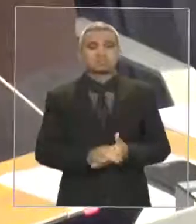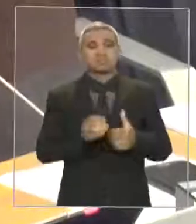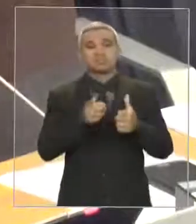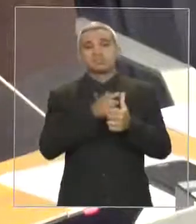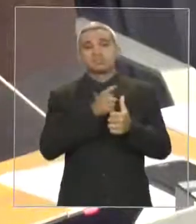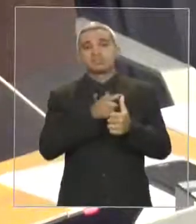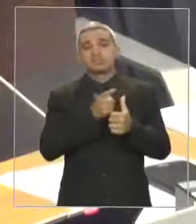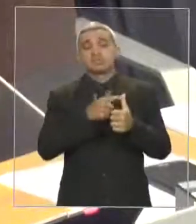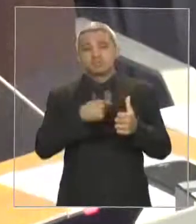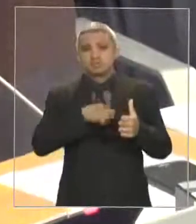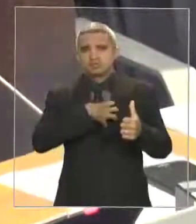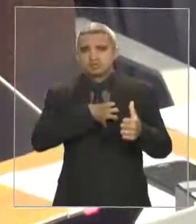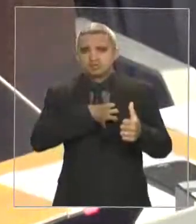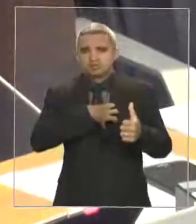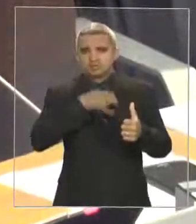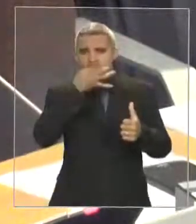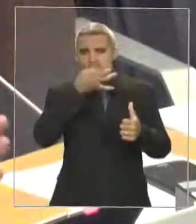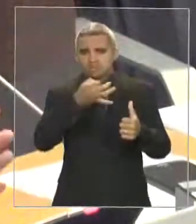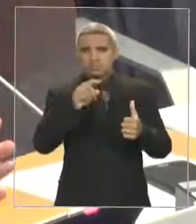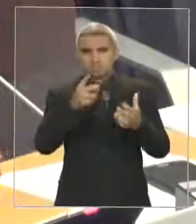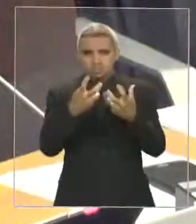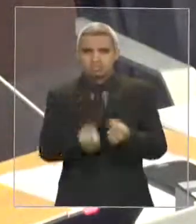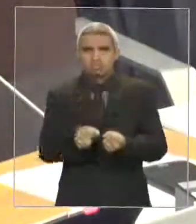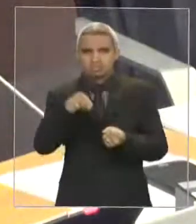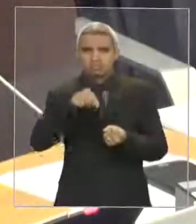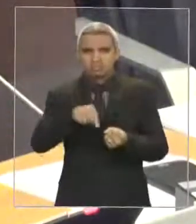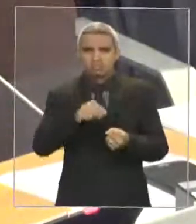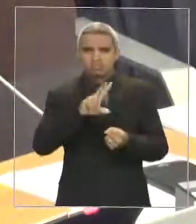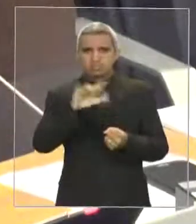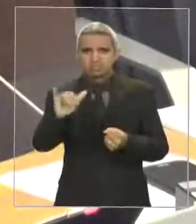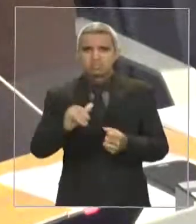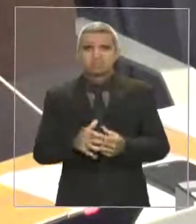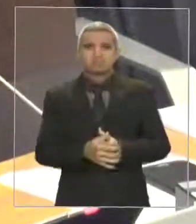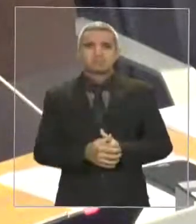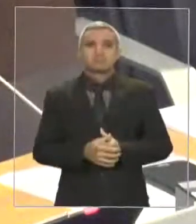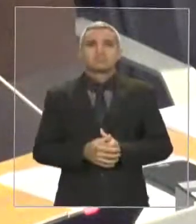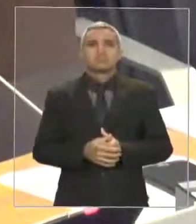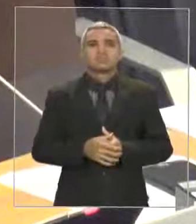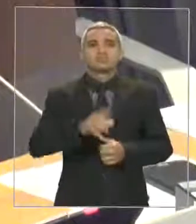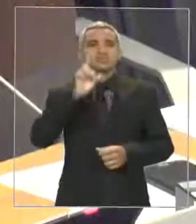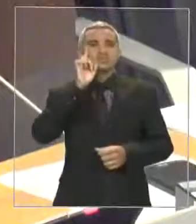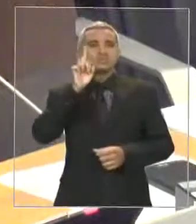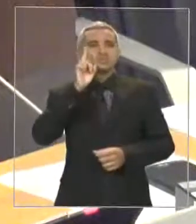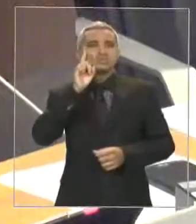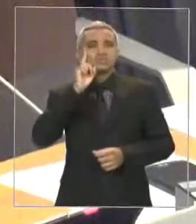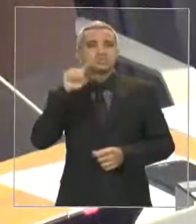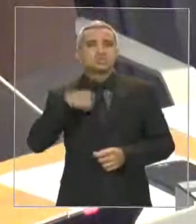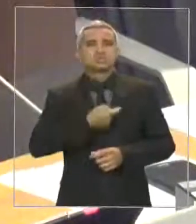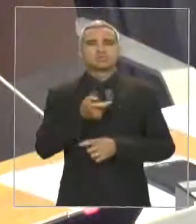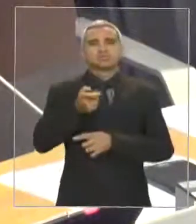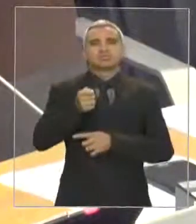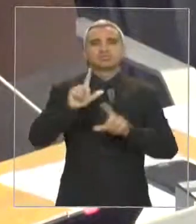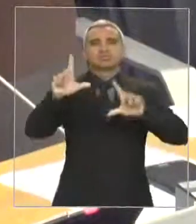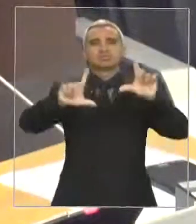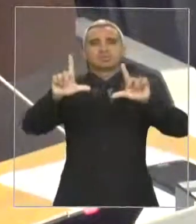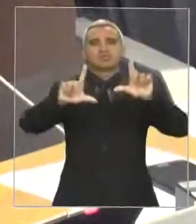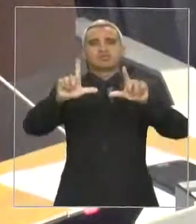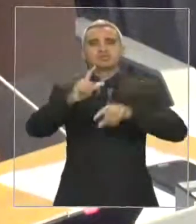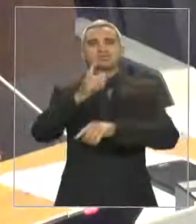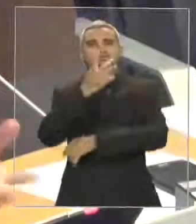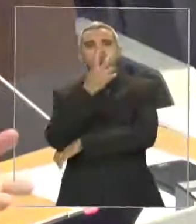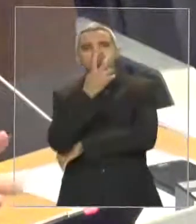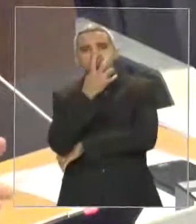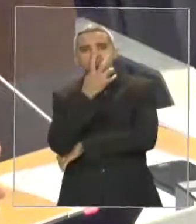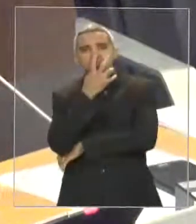que, na verdade, é prestada todos os dias quando a gente liga a televisão, através também de publicidade